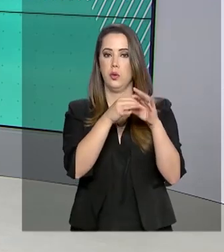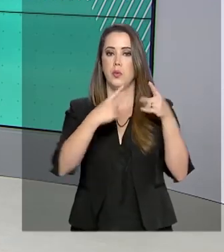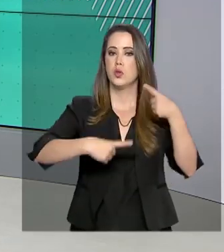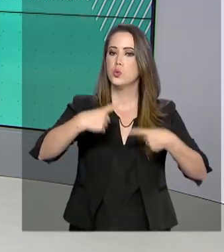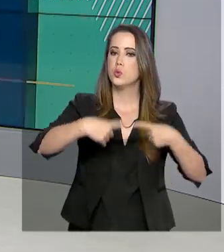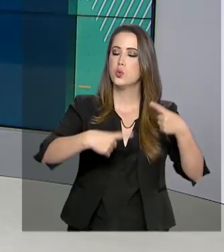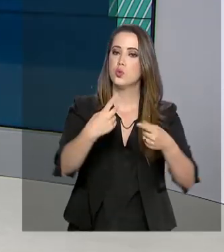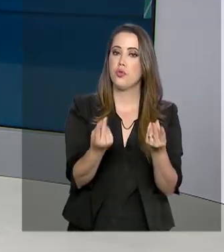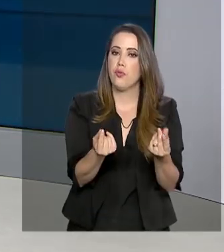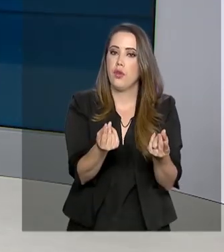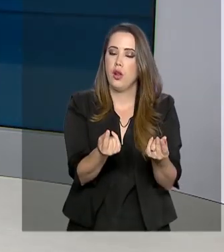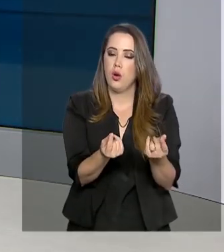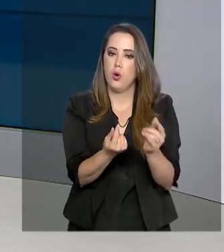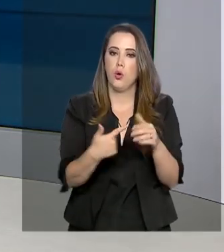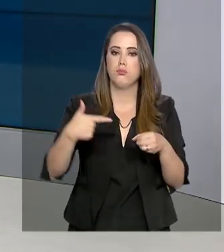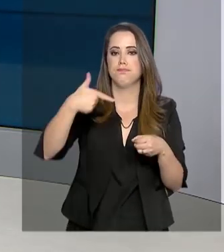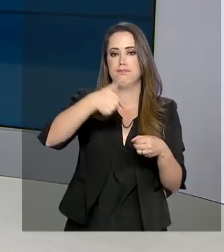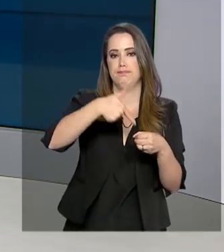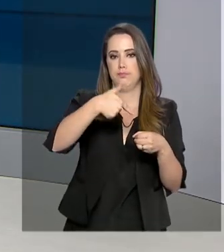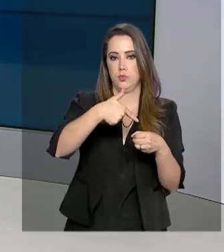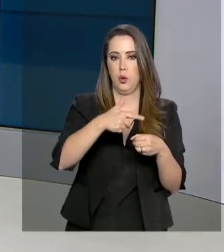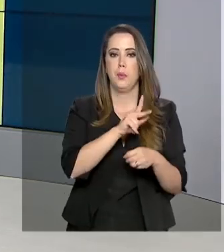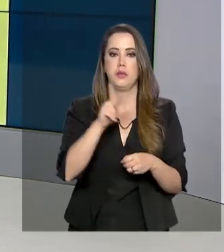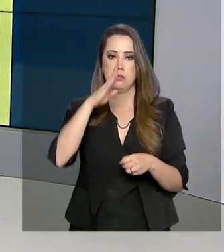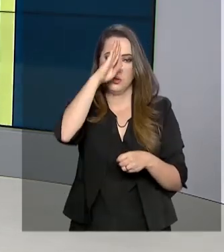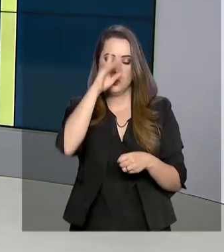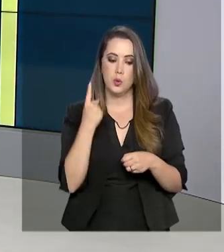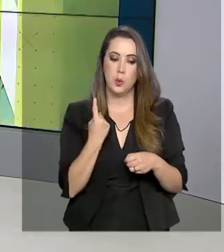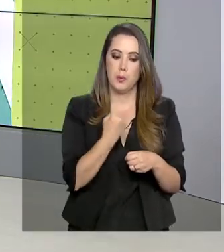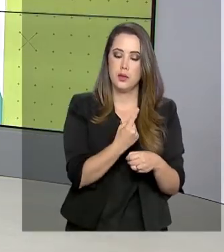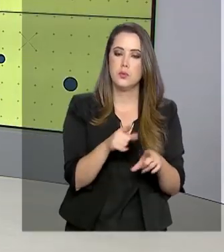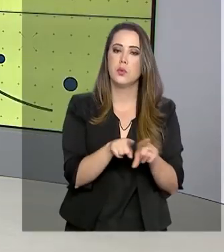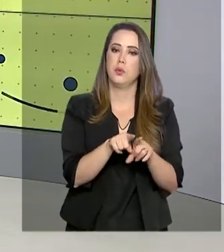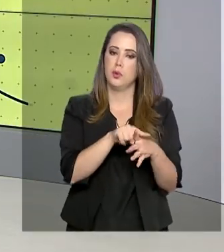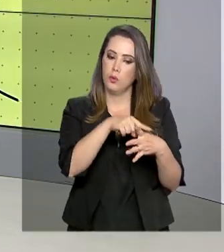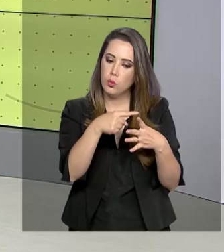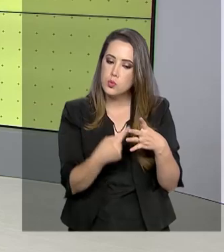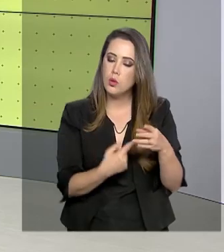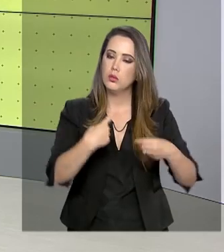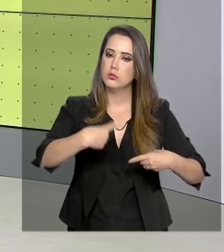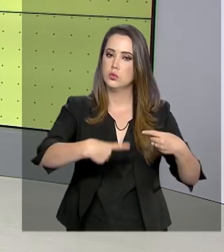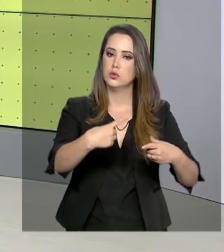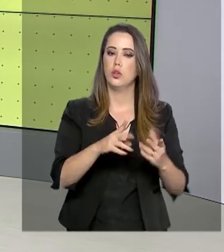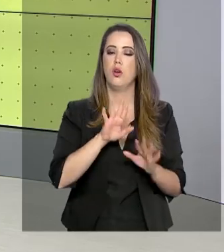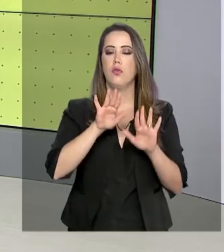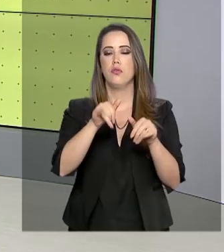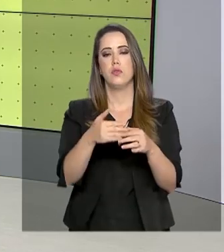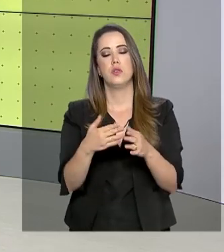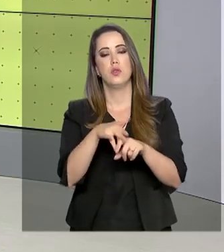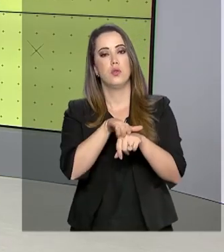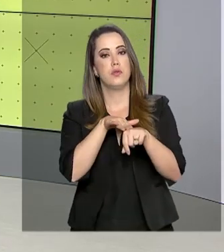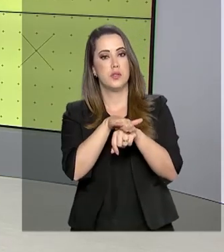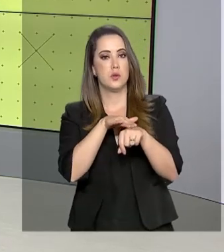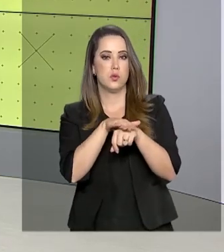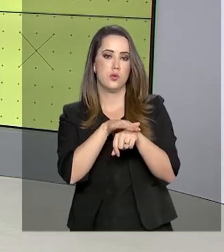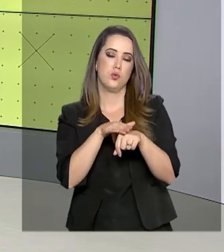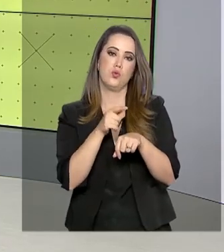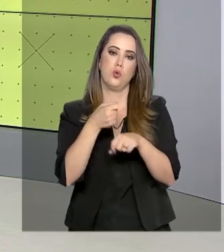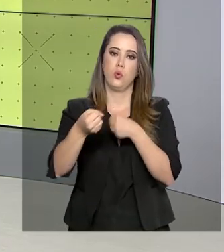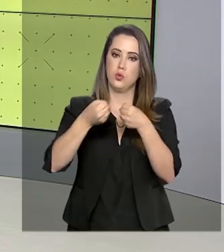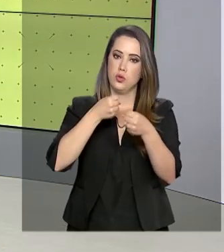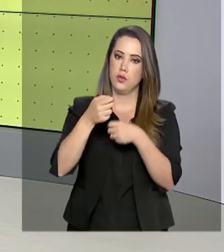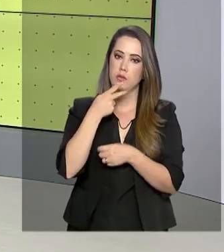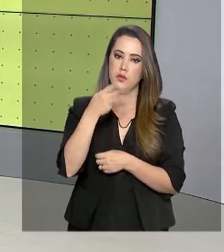participou desse encontro. Na saída da reunião, ele conversou com jornalistas e garantiu que o governo não deve intervir na